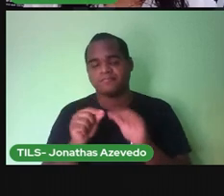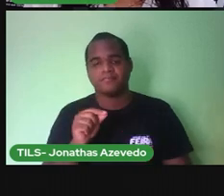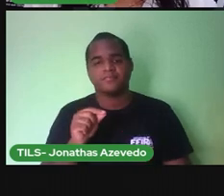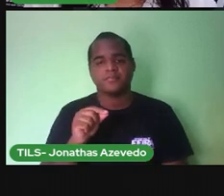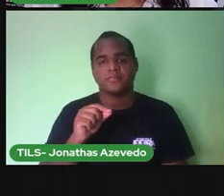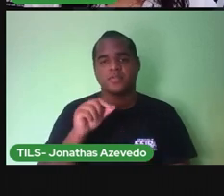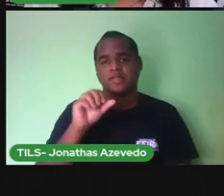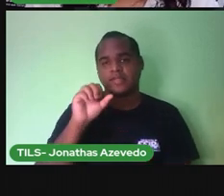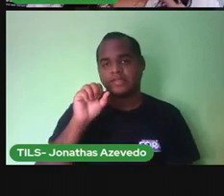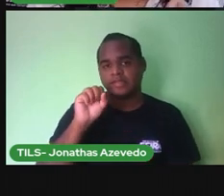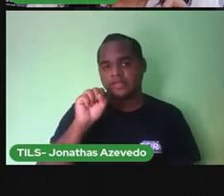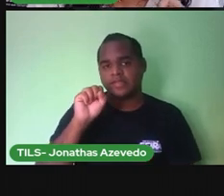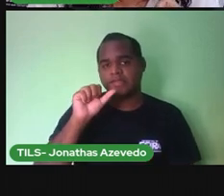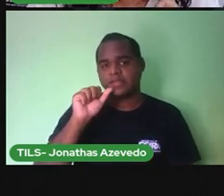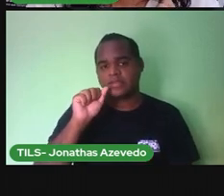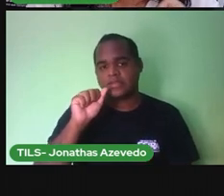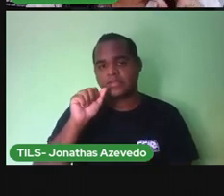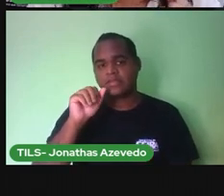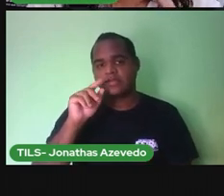Sapo